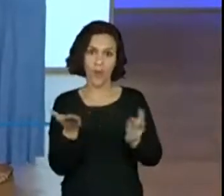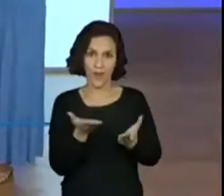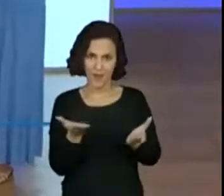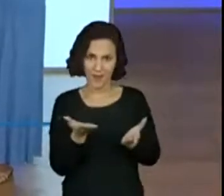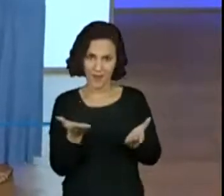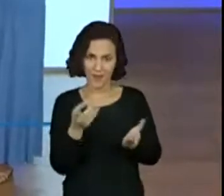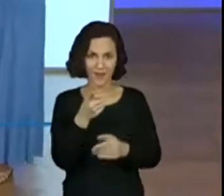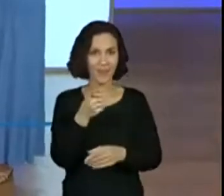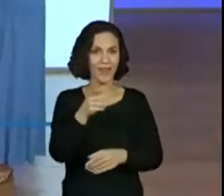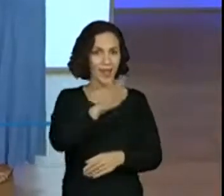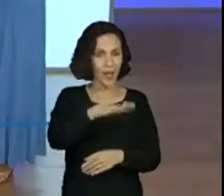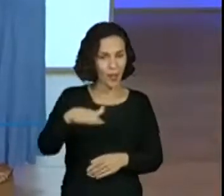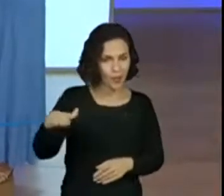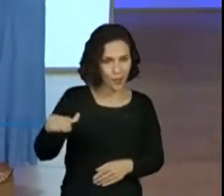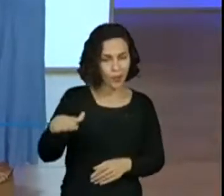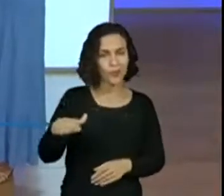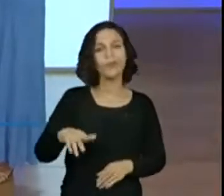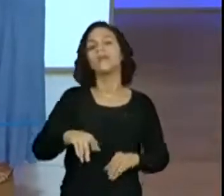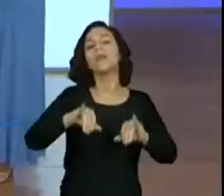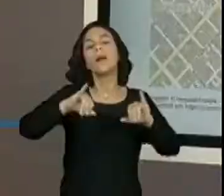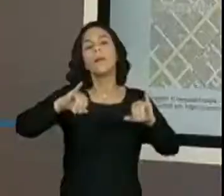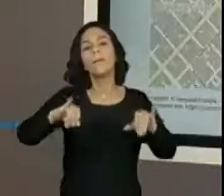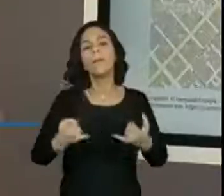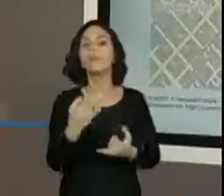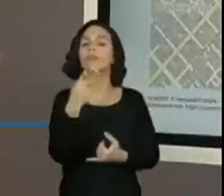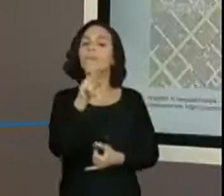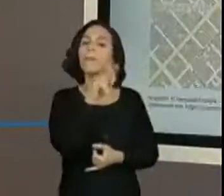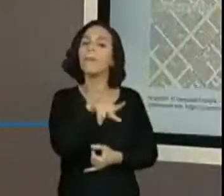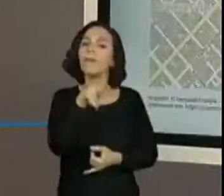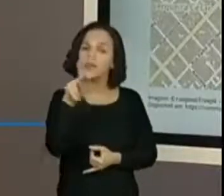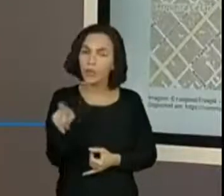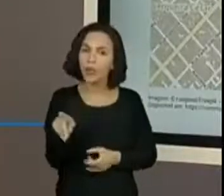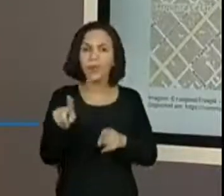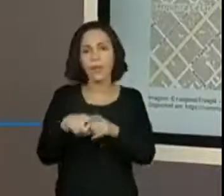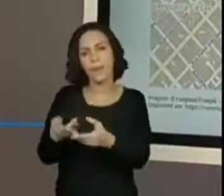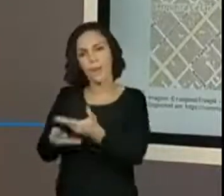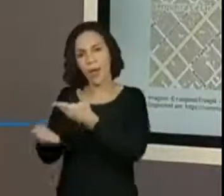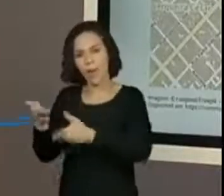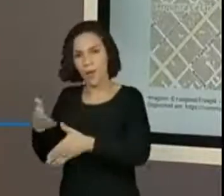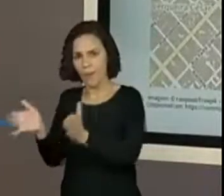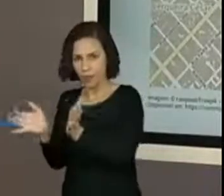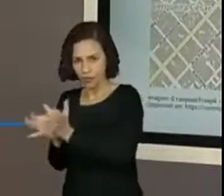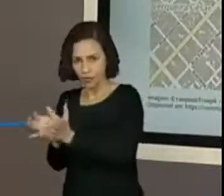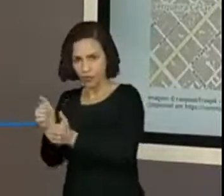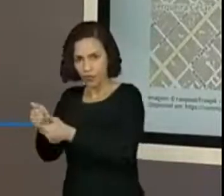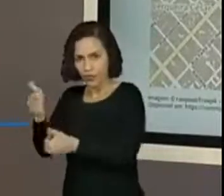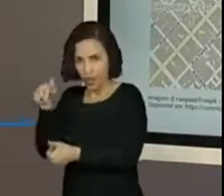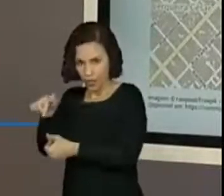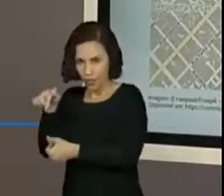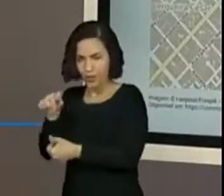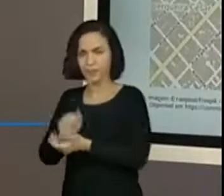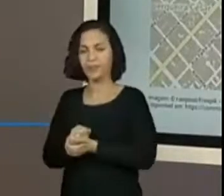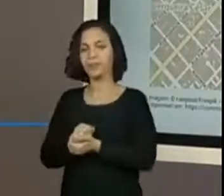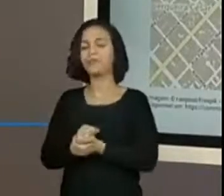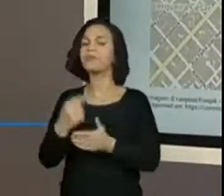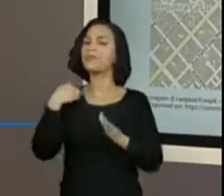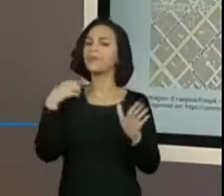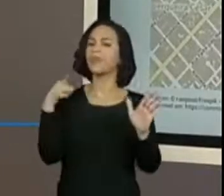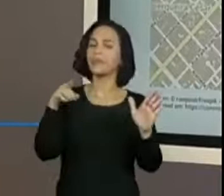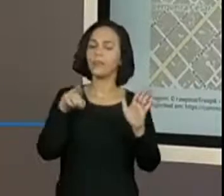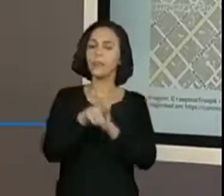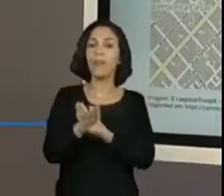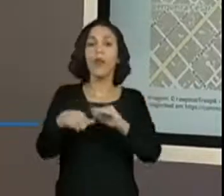agora, alunos, compartilhando aí com os seus professores, e eles vão trazer para a gente, que coordenadas,